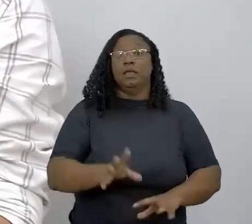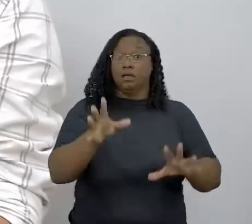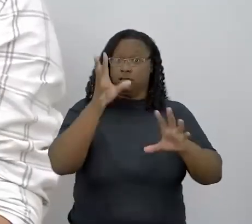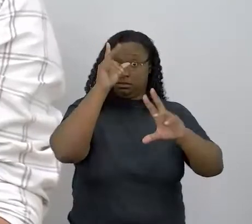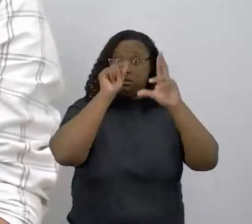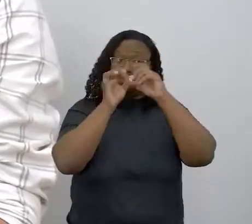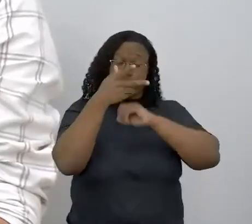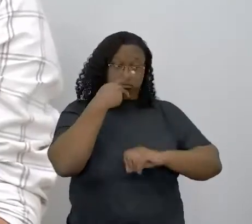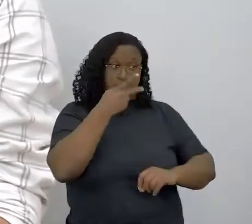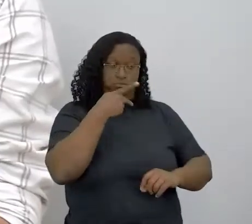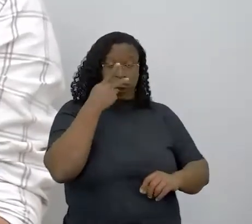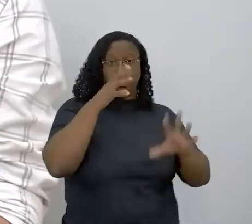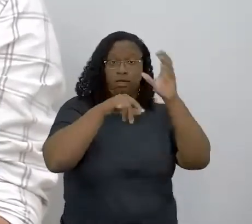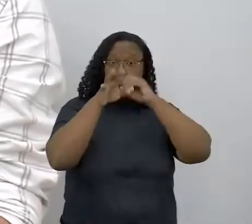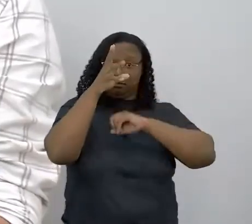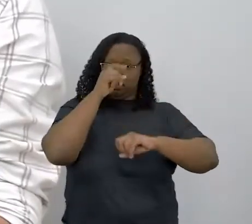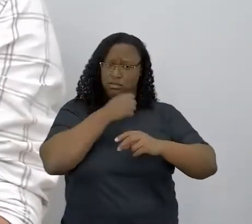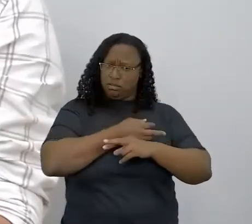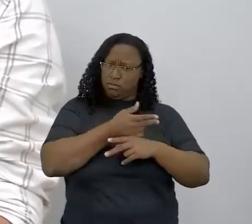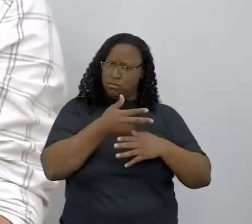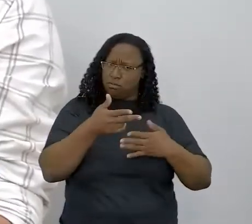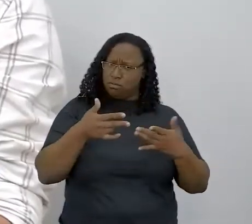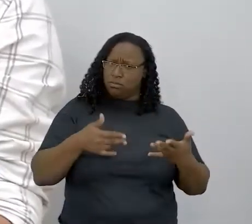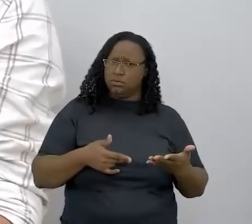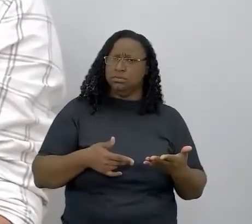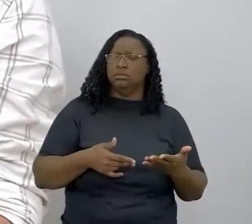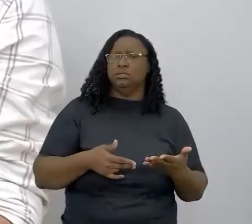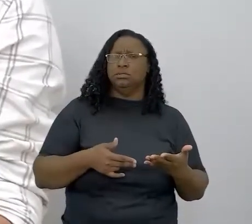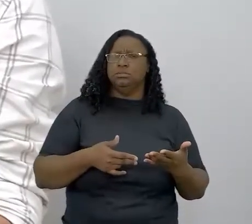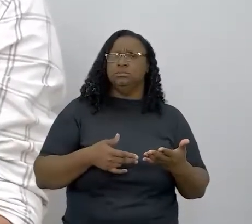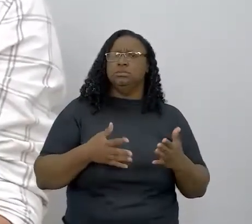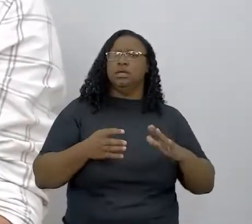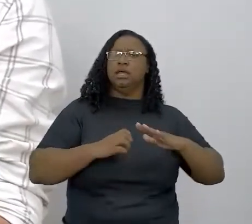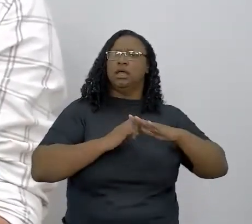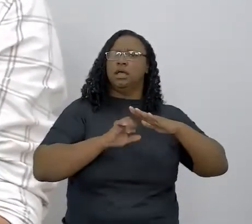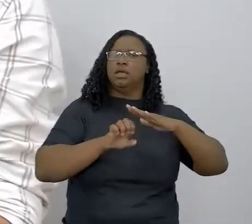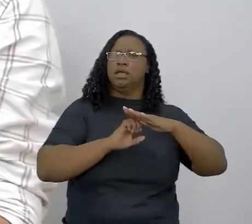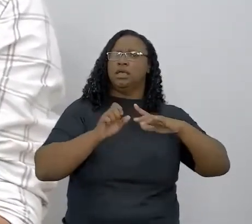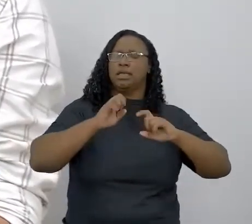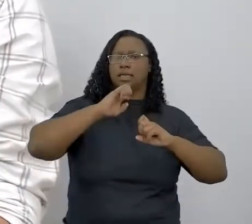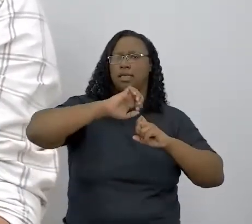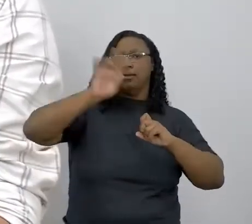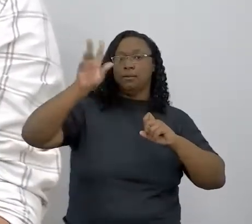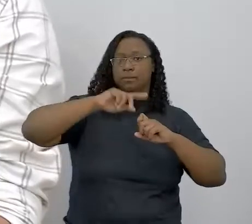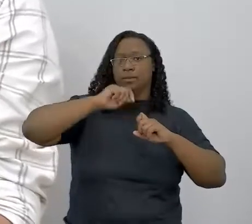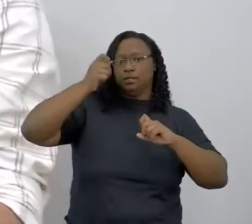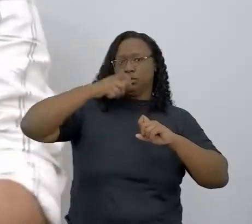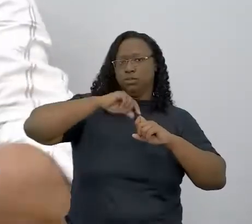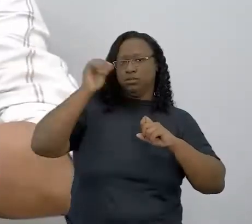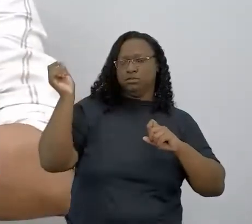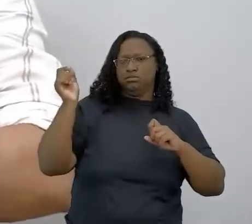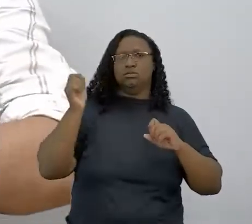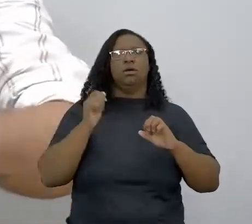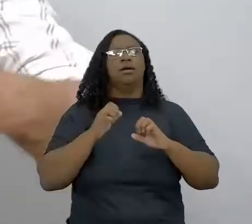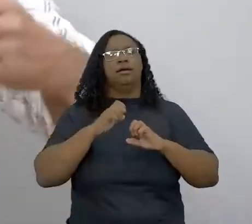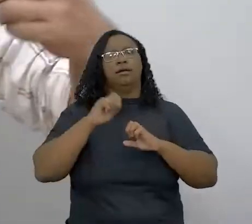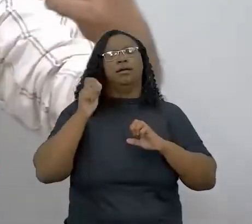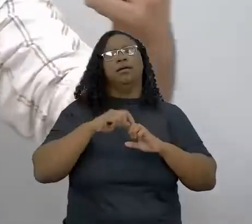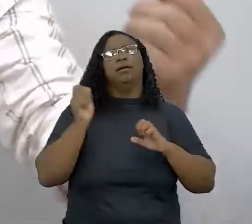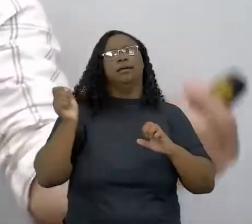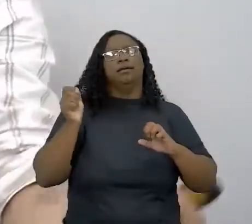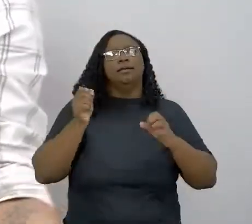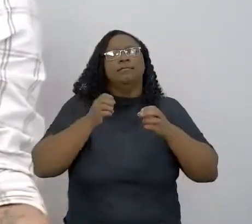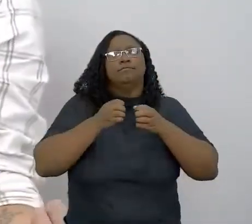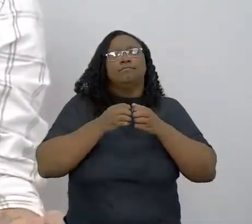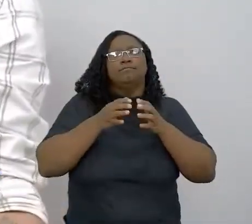Sim. E nas nossas primeiras aulas de empreendedorismo, isso, a gente deu um nome. Essa ideia da abertura a aprender.